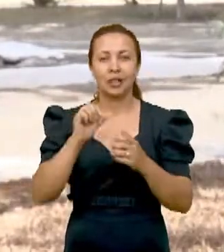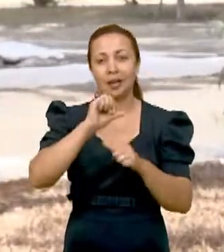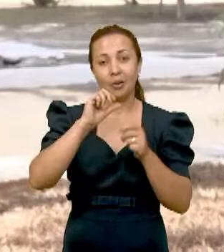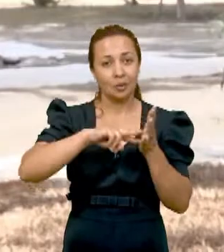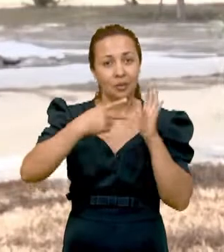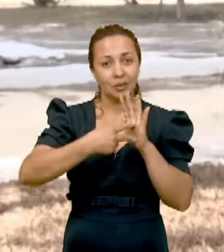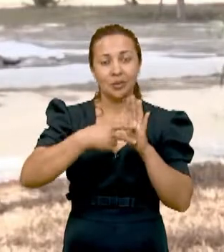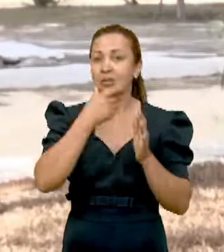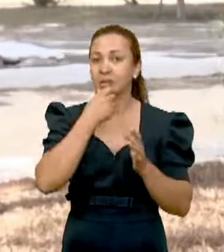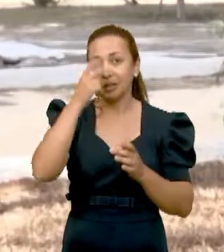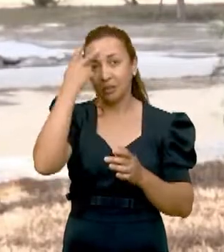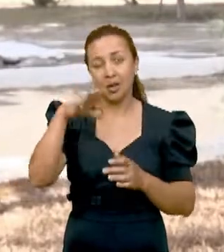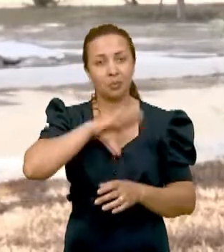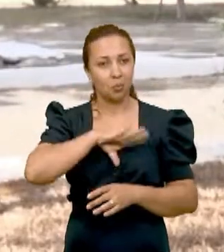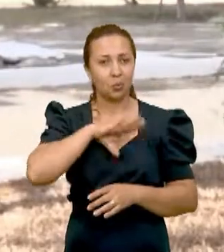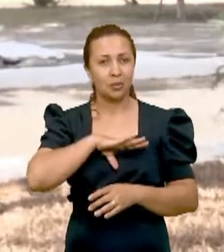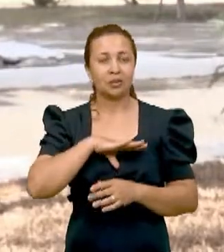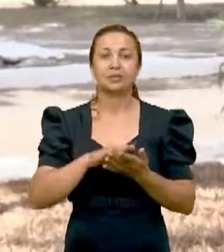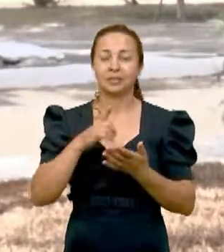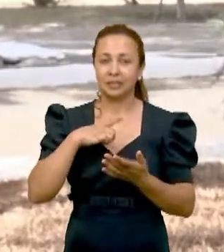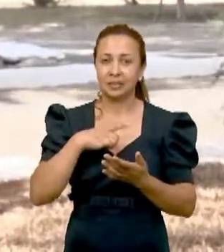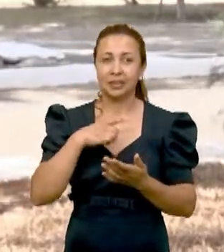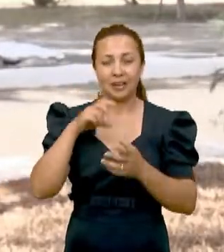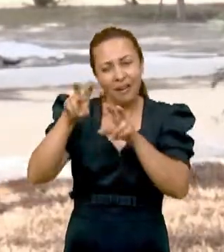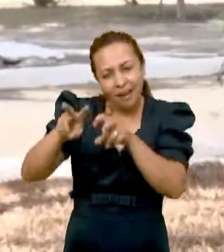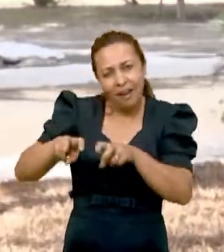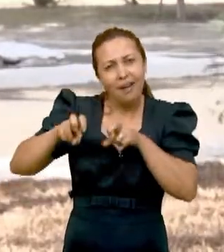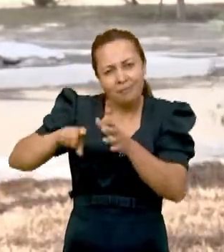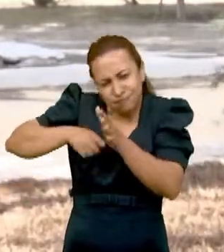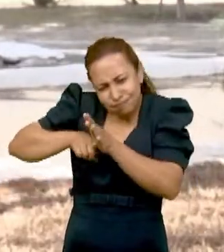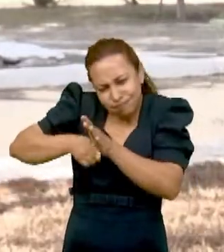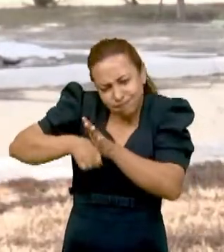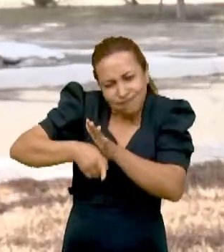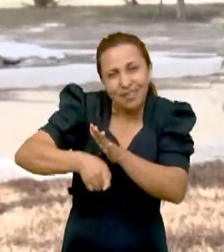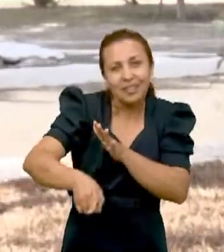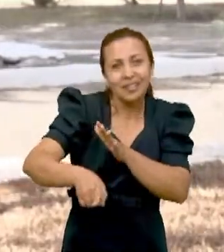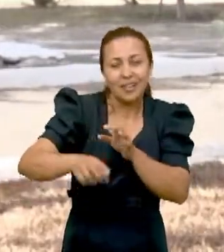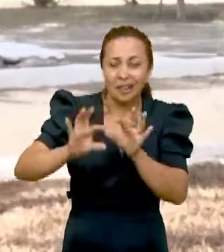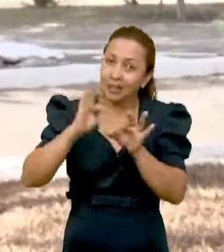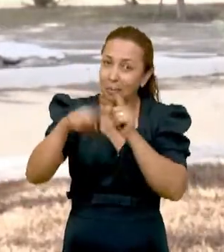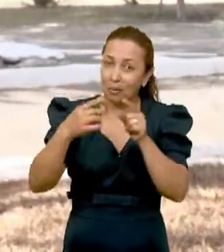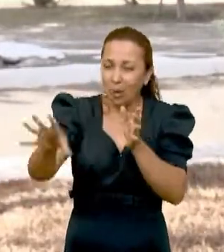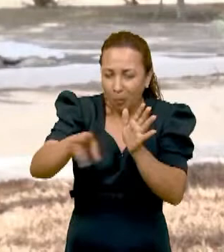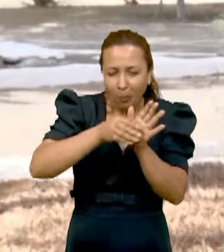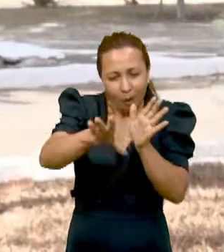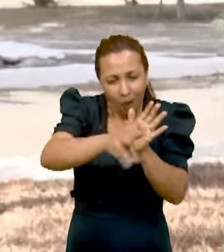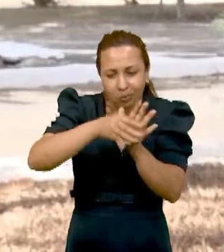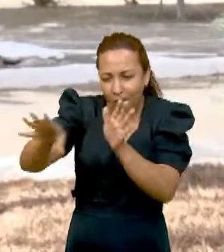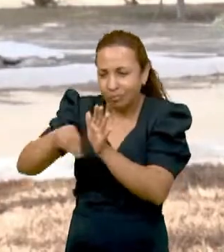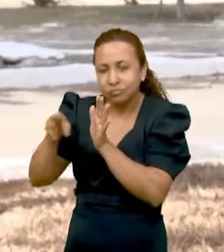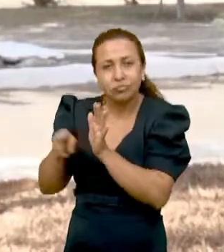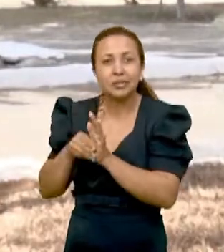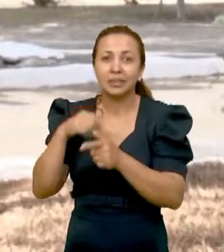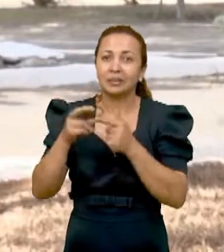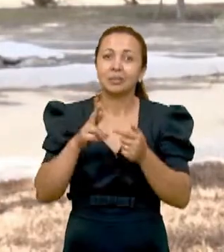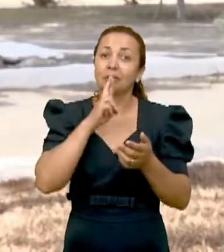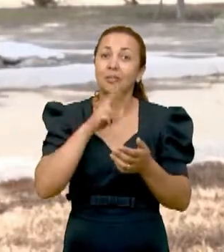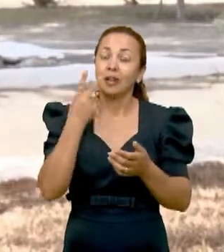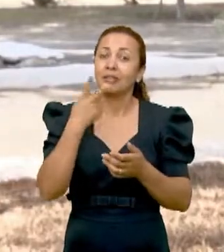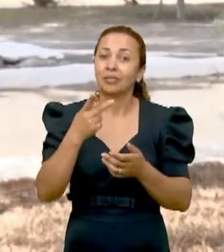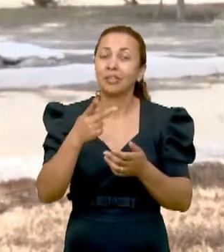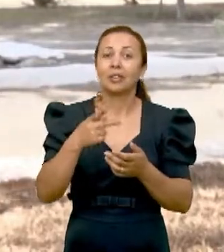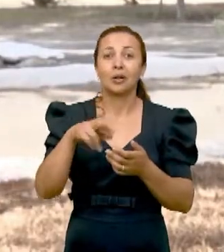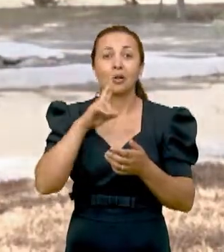juntar com o relato bíblico, né? Do Antigo Testamento, hein? Essa pesquisa, o universo pesquisa foi o Antigo Testamento. E